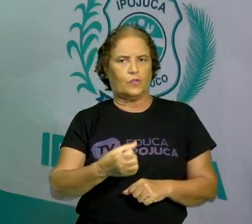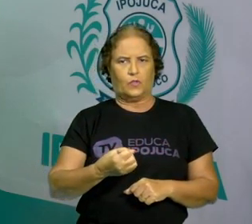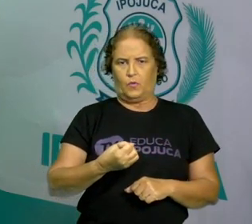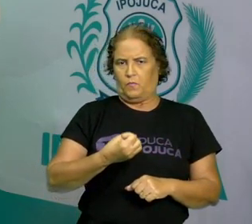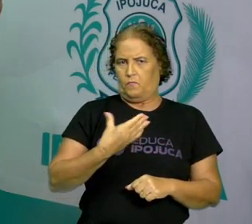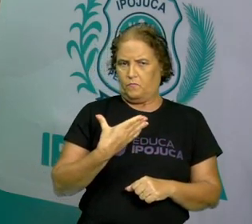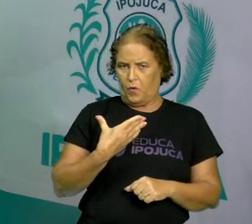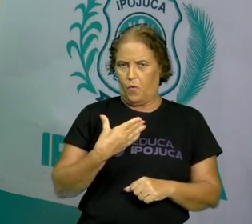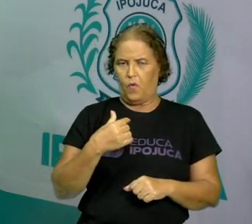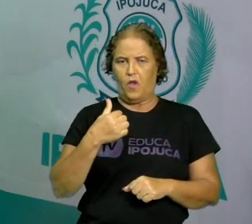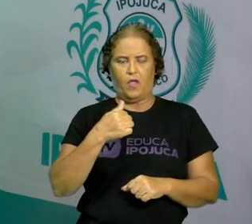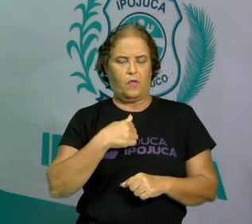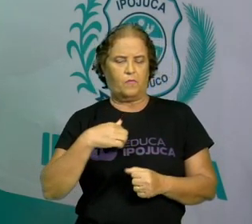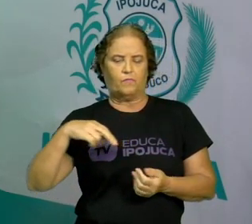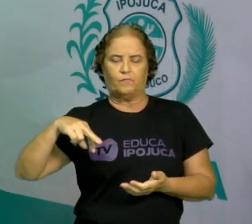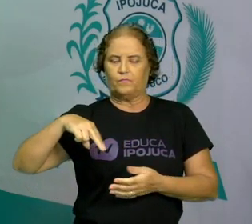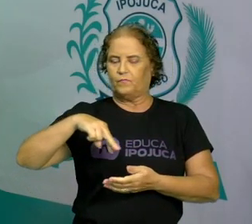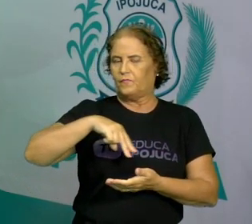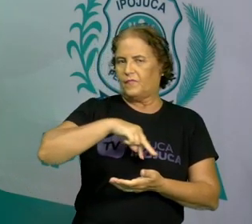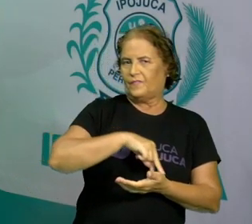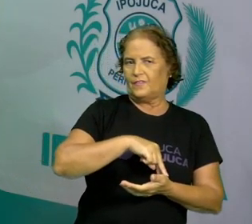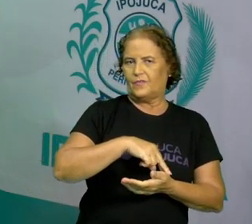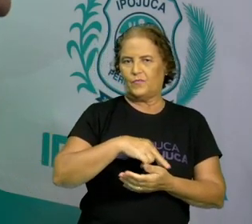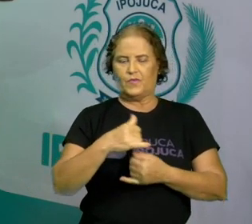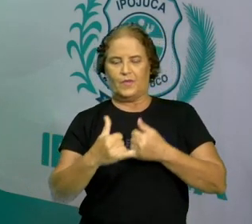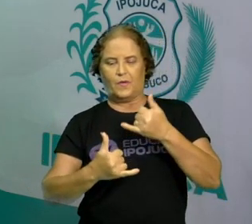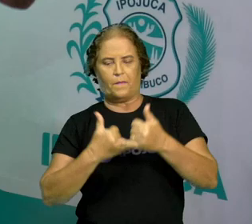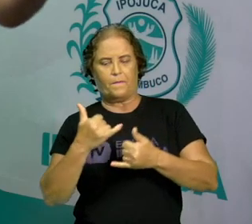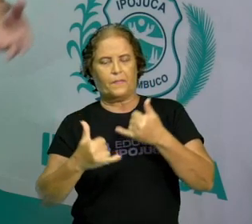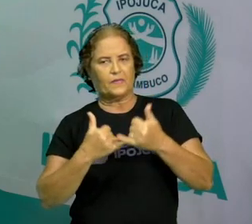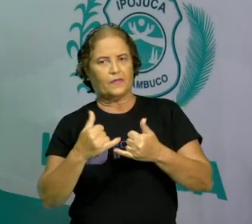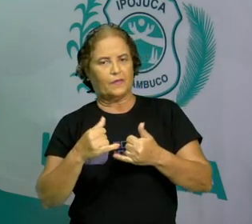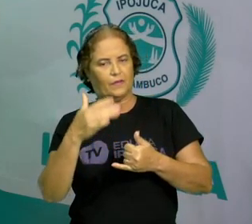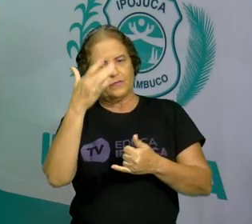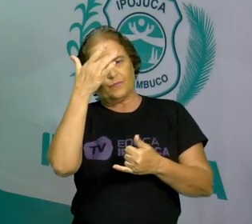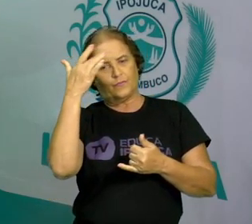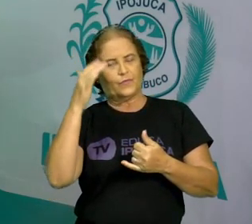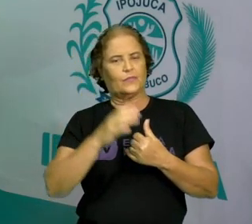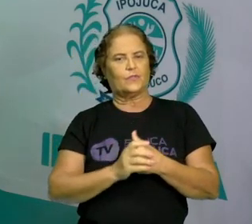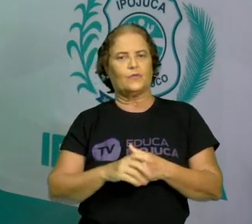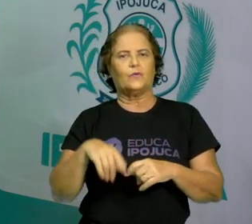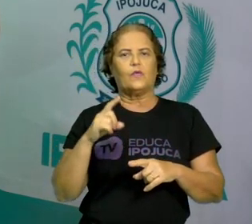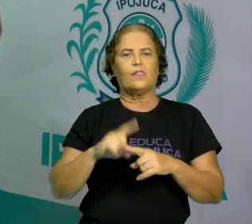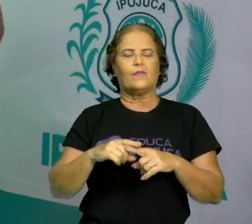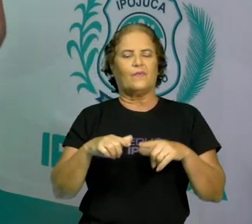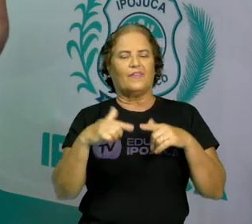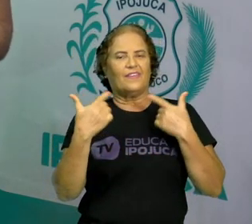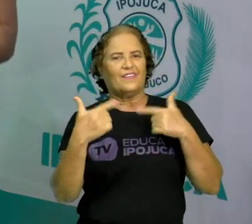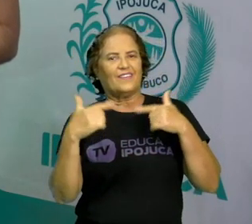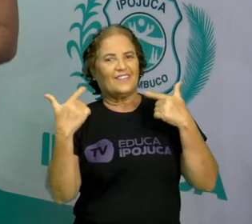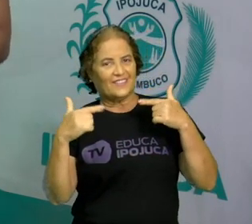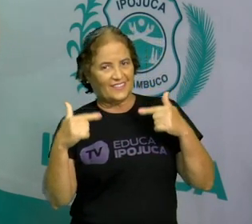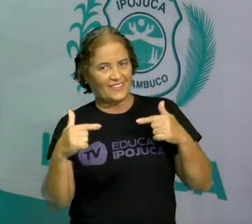para me divertir, para conversar com as pessoas, para até ter momentos de alegria com a minha família.